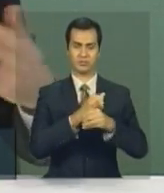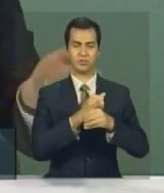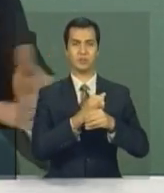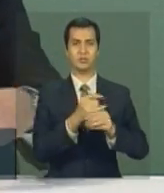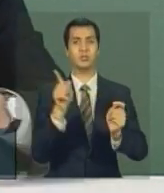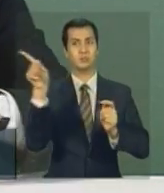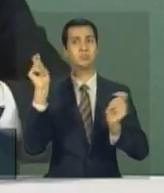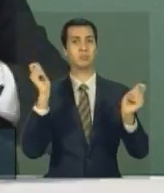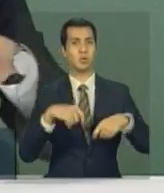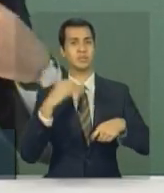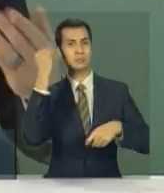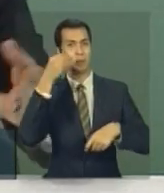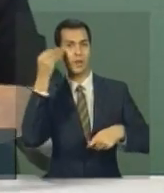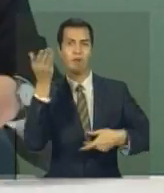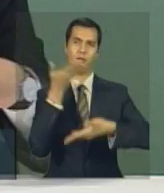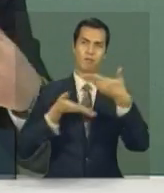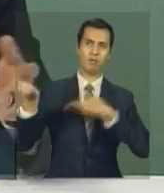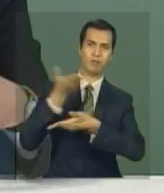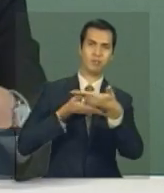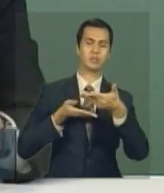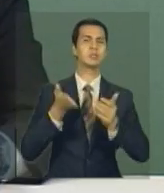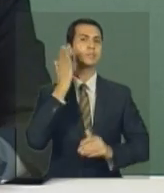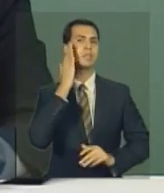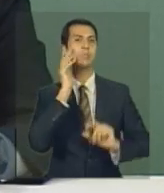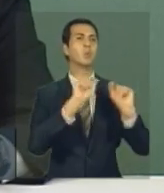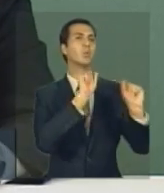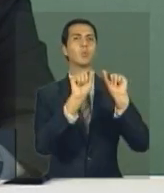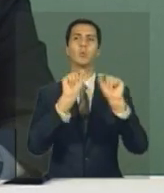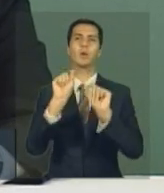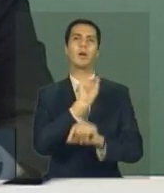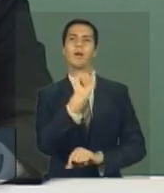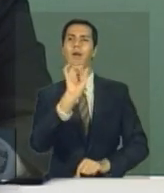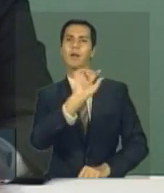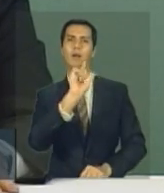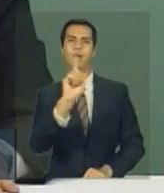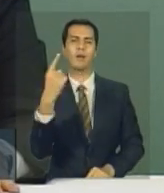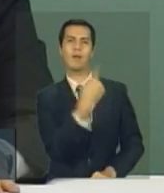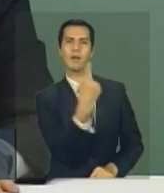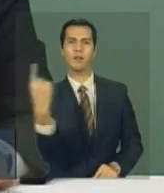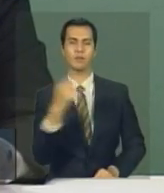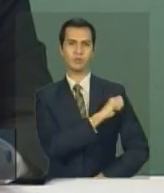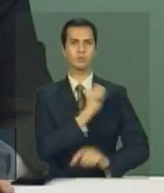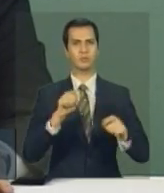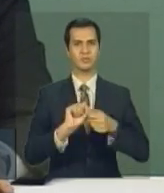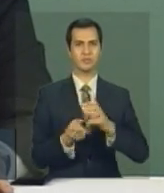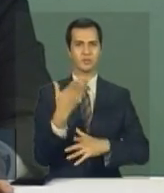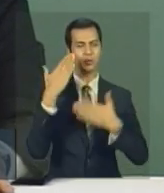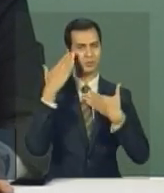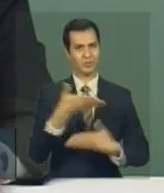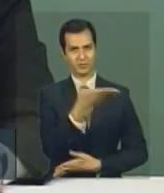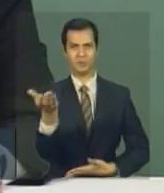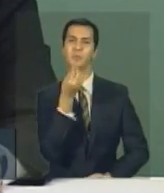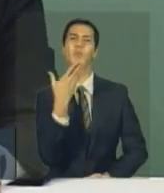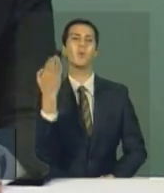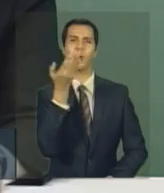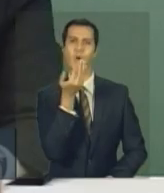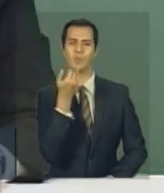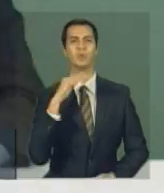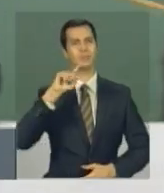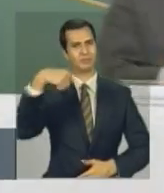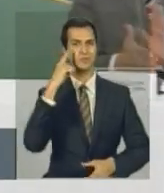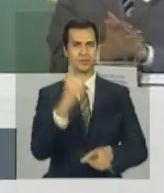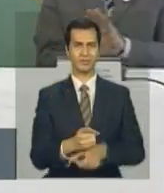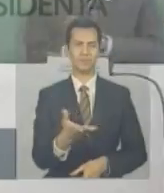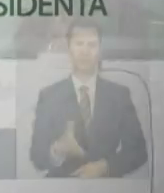eles troquem experiências, conhecimentos, saibam o que cada um produz ao longo dos anos. Obrigado a vocês todos, um bom almoço e até a próxima.